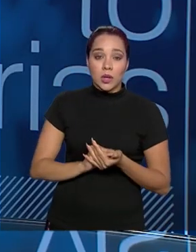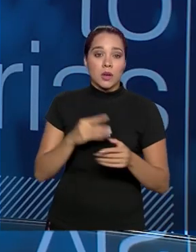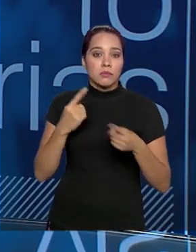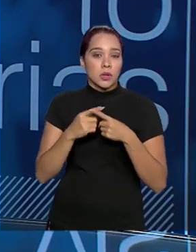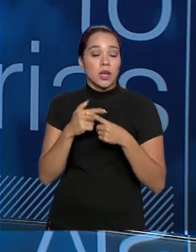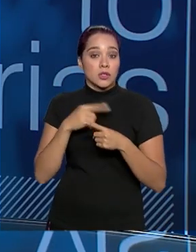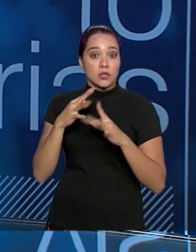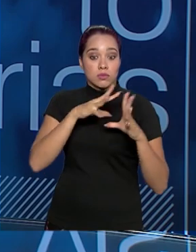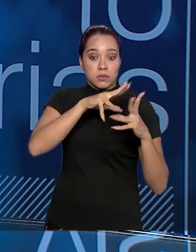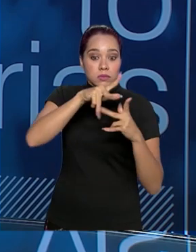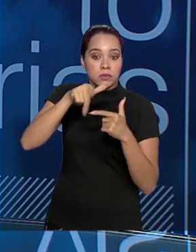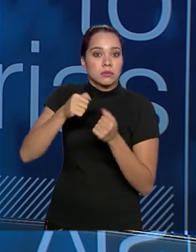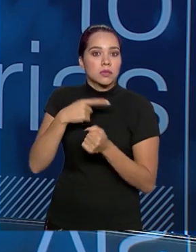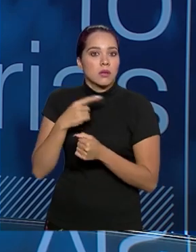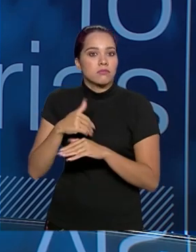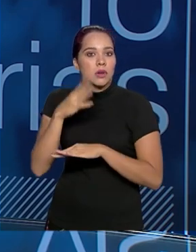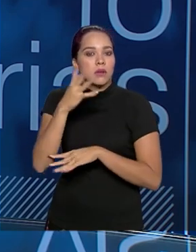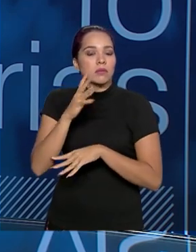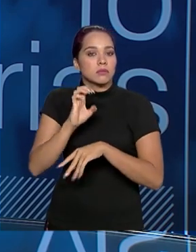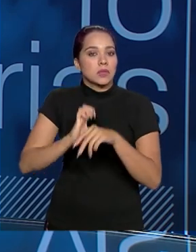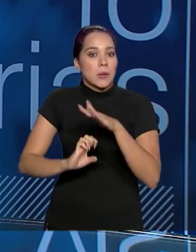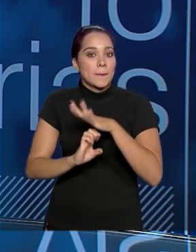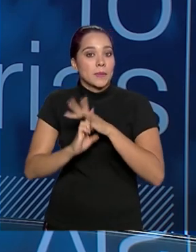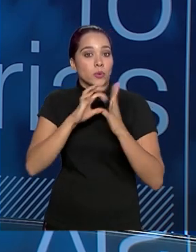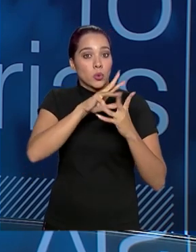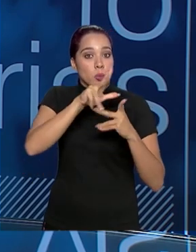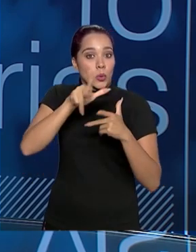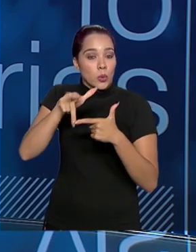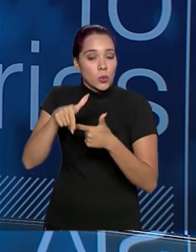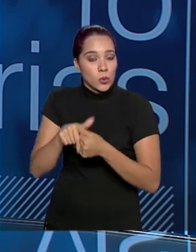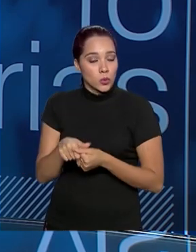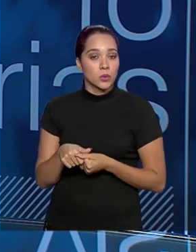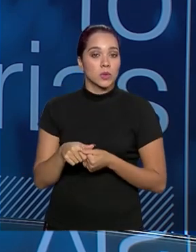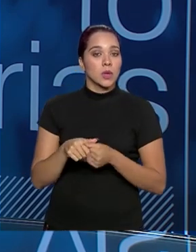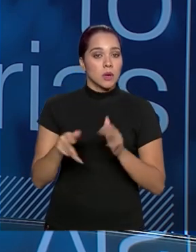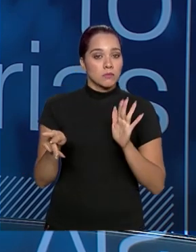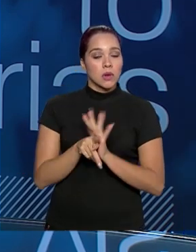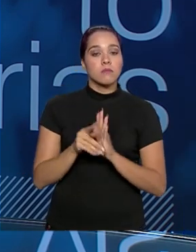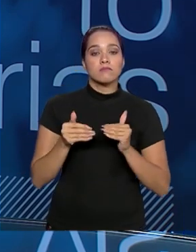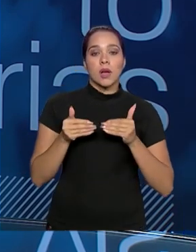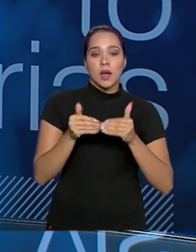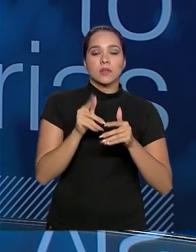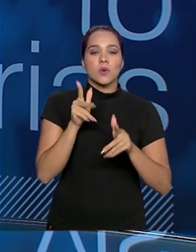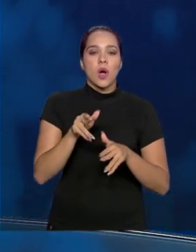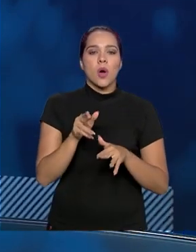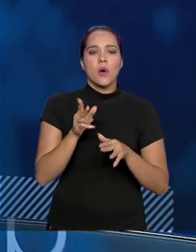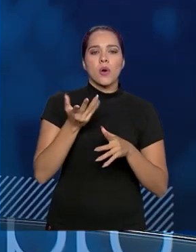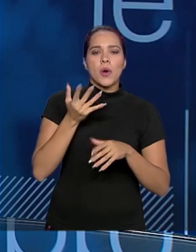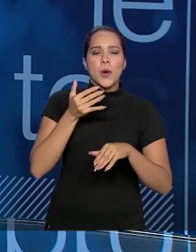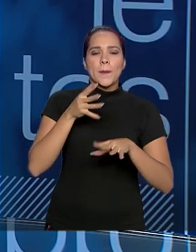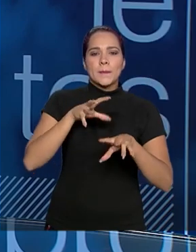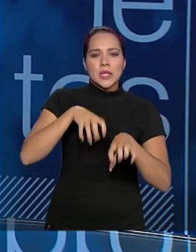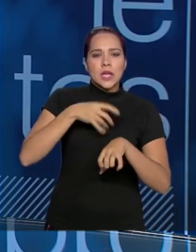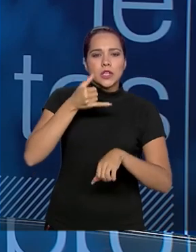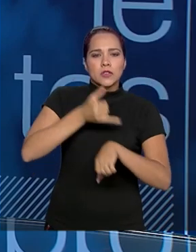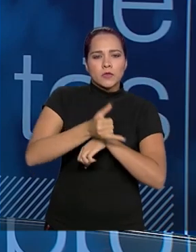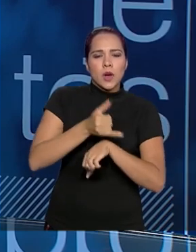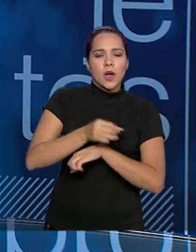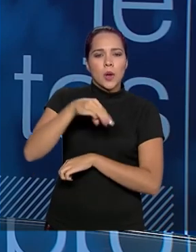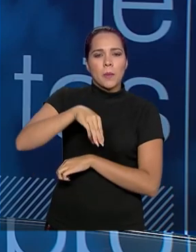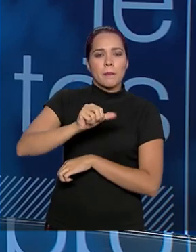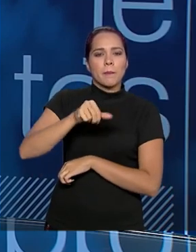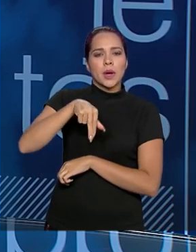A gente tem as maiores empresas do mundo de mineração, as maiores commodities do mundo, como minério de ferro, manganês,